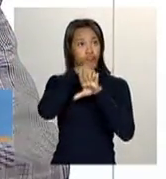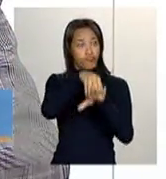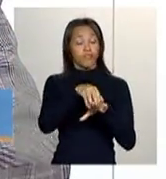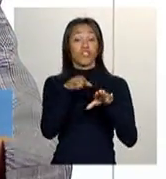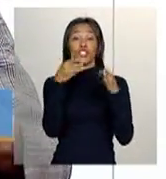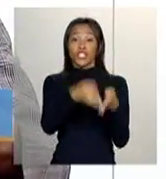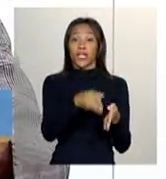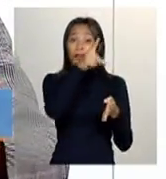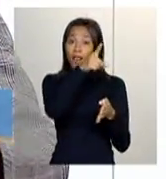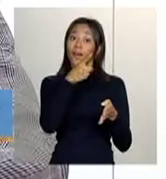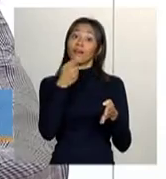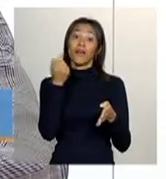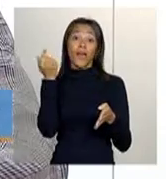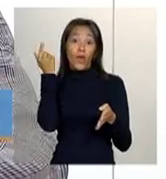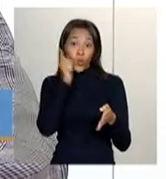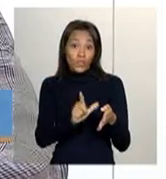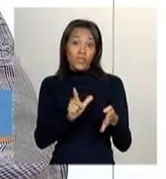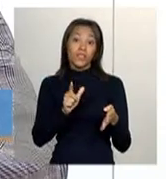exemplo, a gestão municipal,